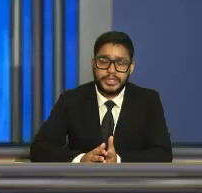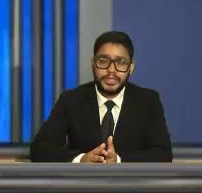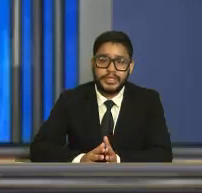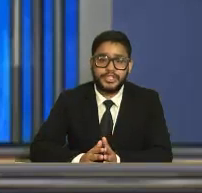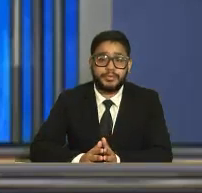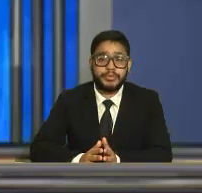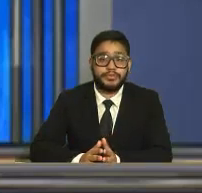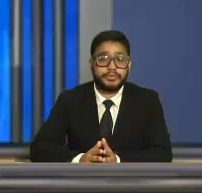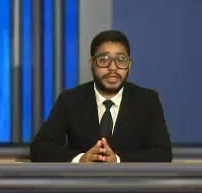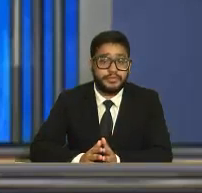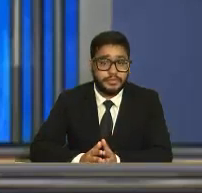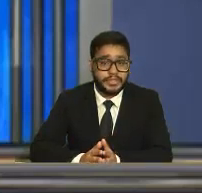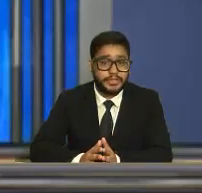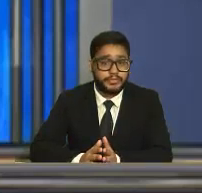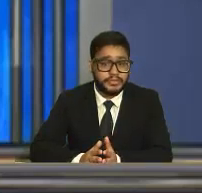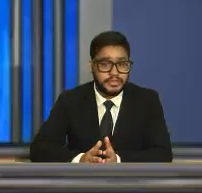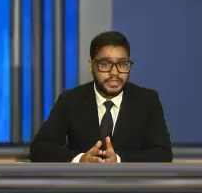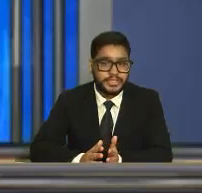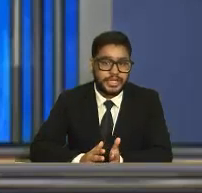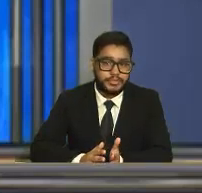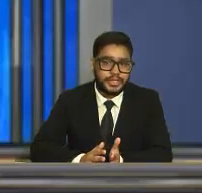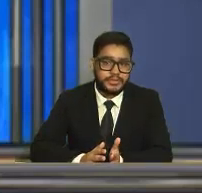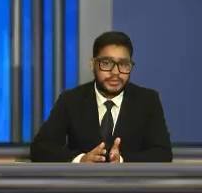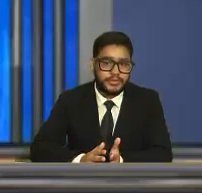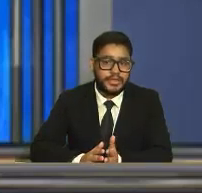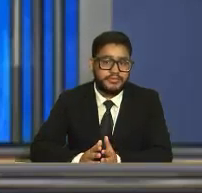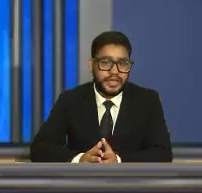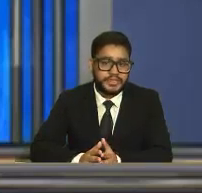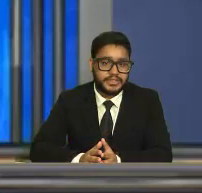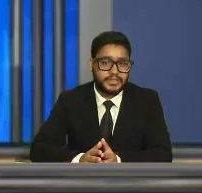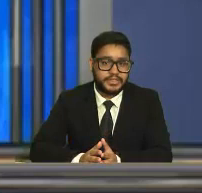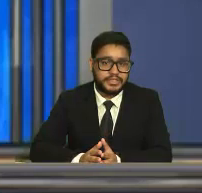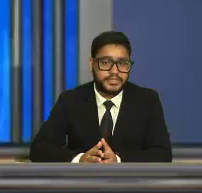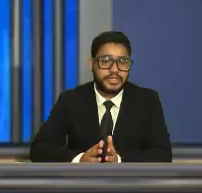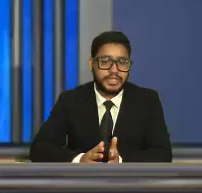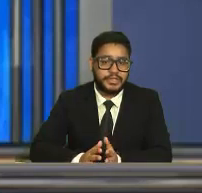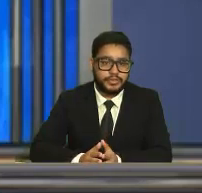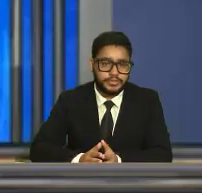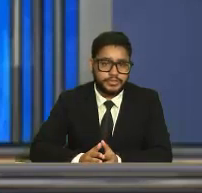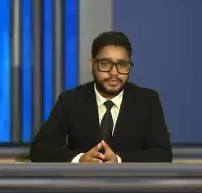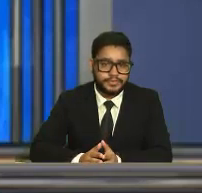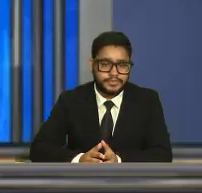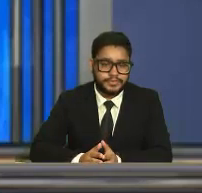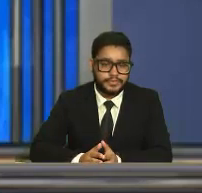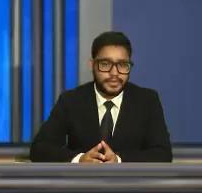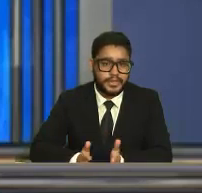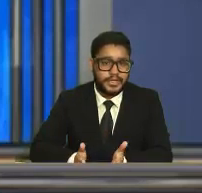Ordem Pública disponibilizou um telefone para denúncias de aglomeração, festas, clandestinas e entre outros.